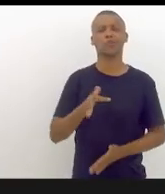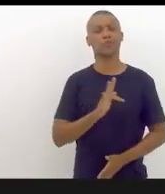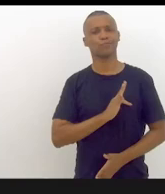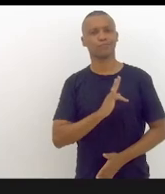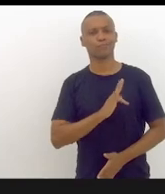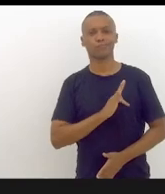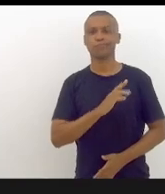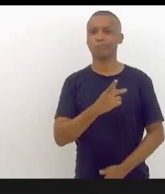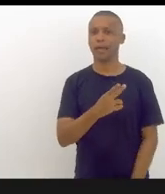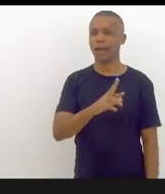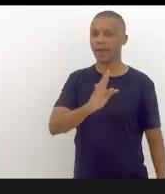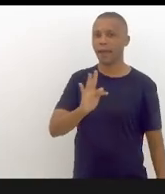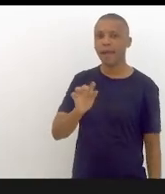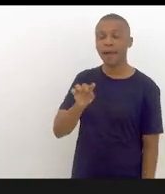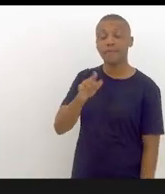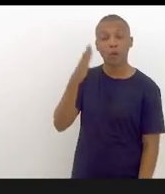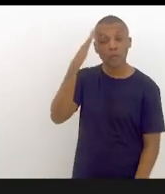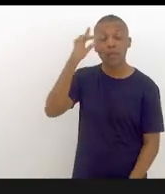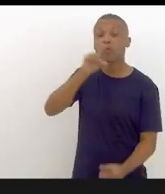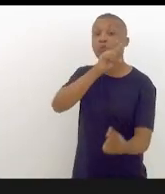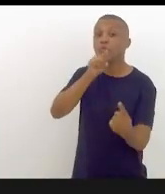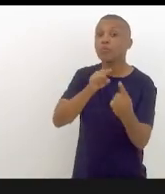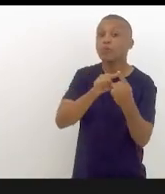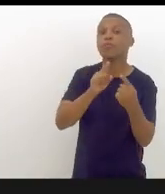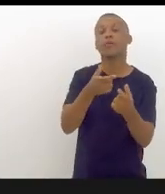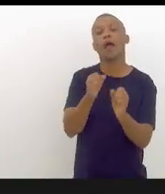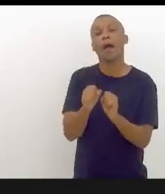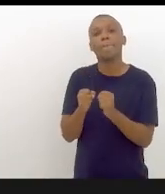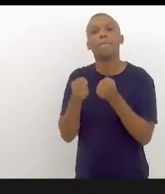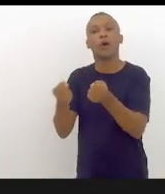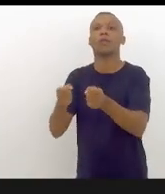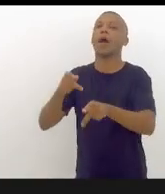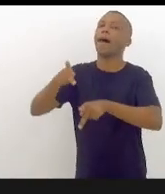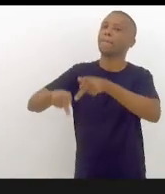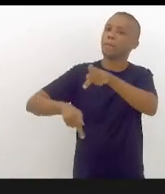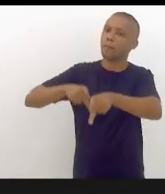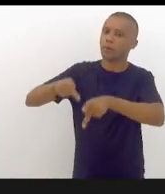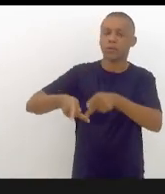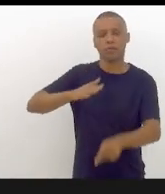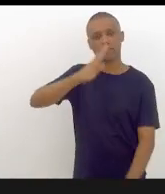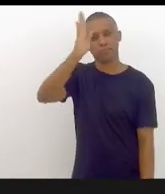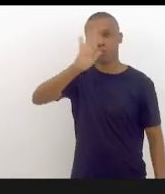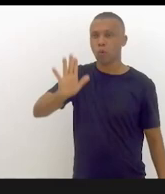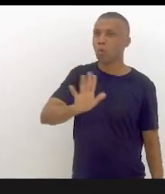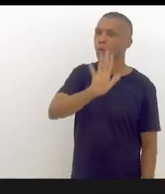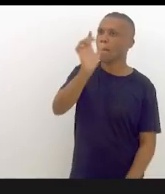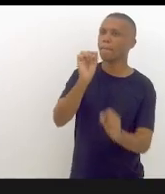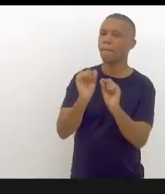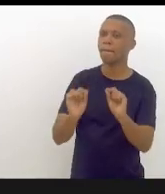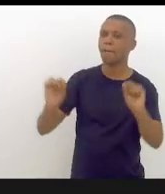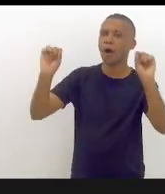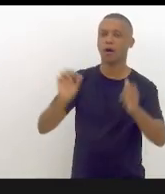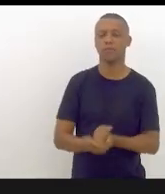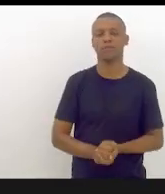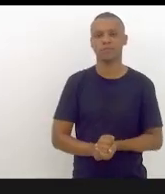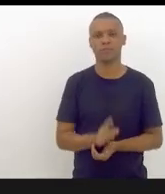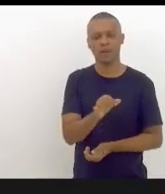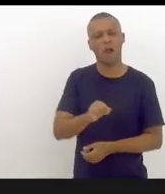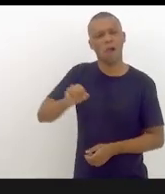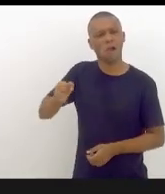e sei do intuito deles em proteger a população brasileira. Não deixem se usar